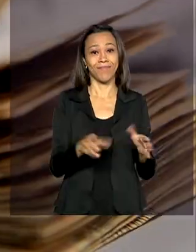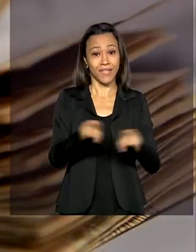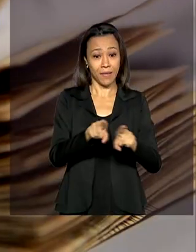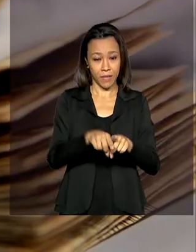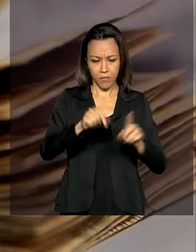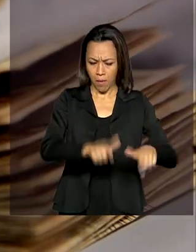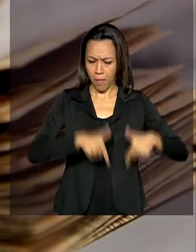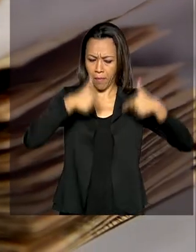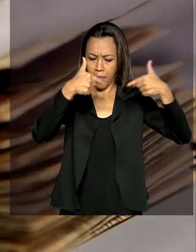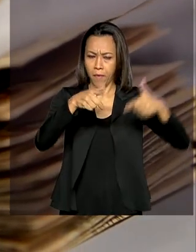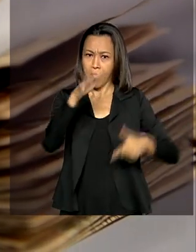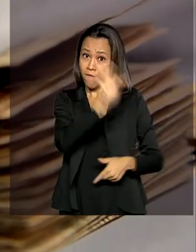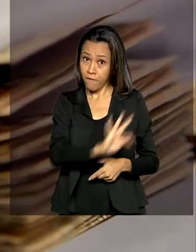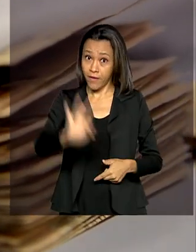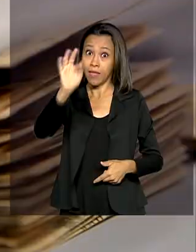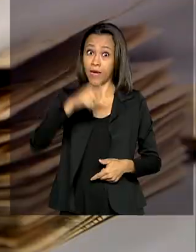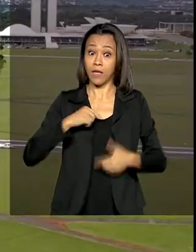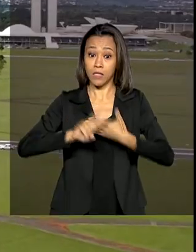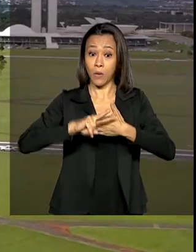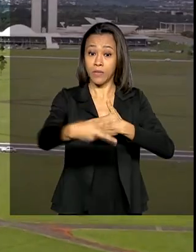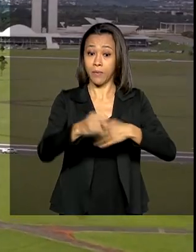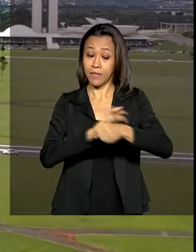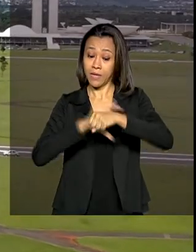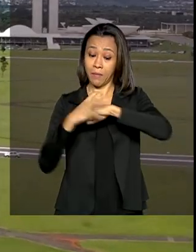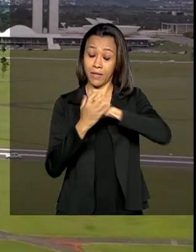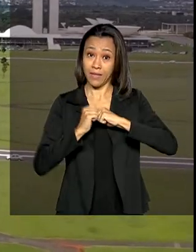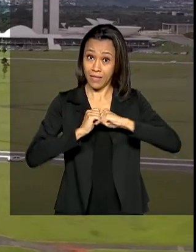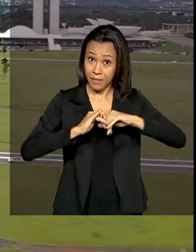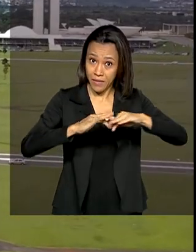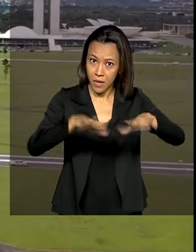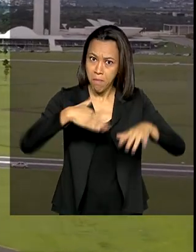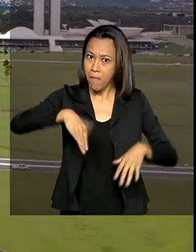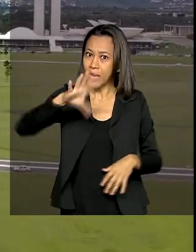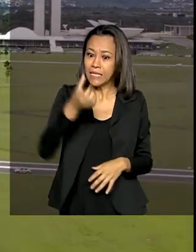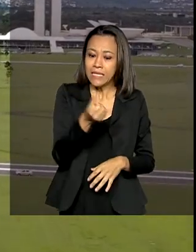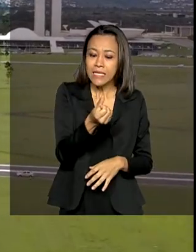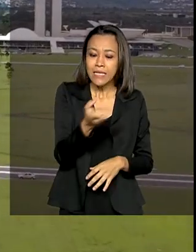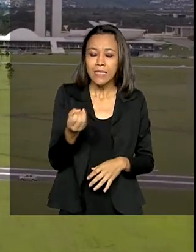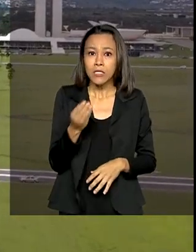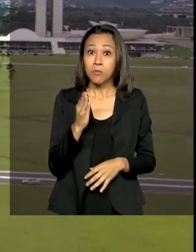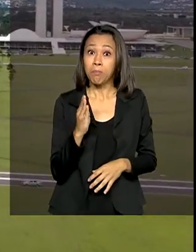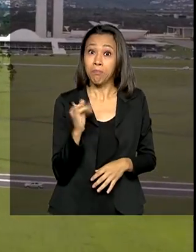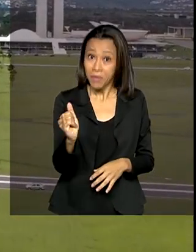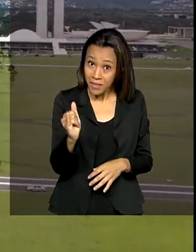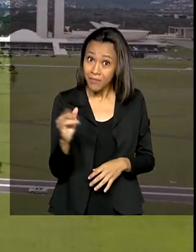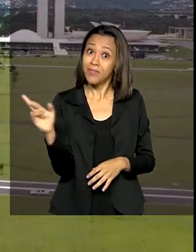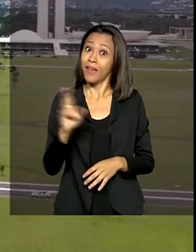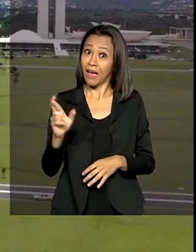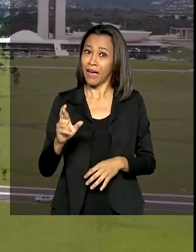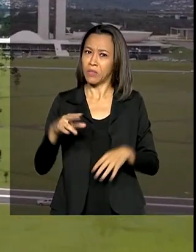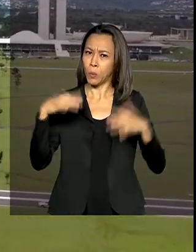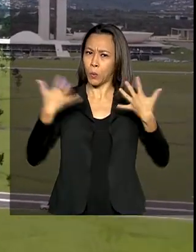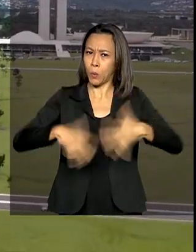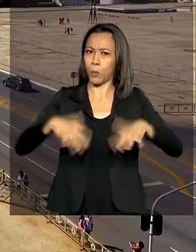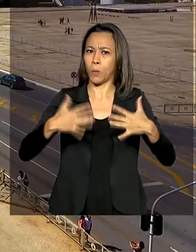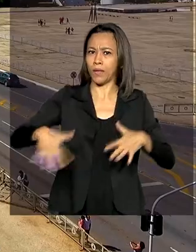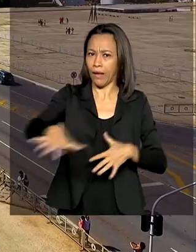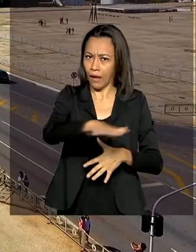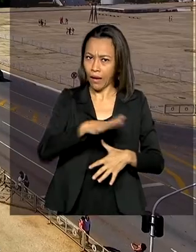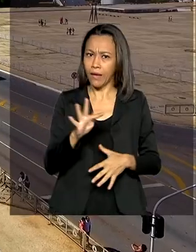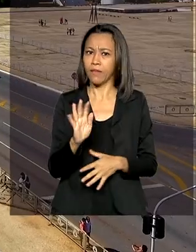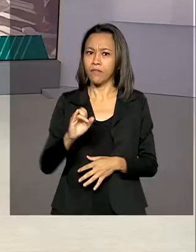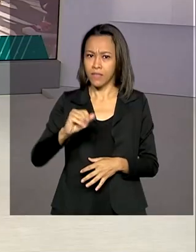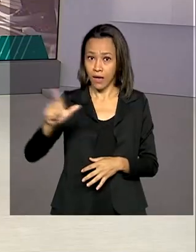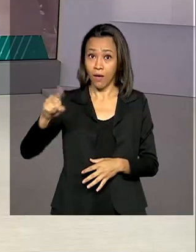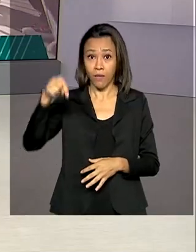federais de combate aos efeitos da pandemia alcançam mais de 600 bilhões de reais de impacto fiscal este